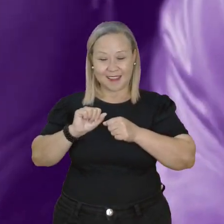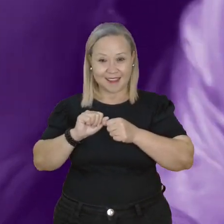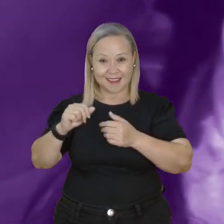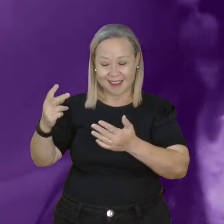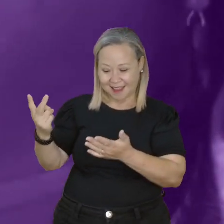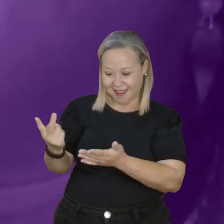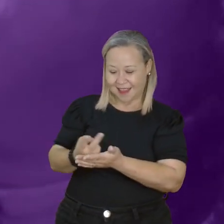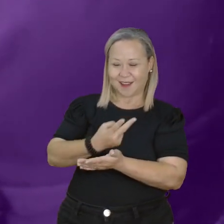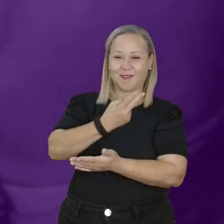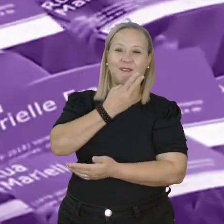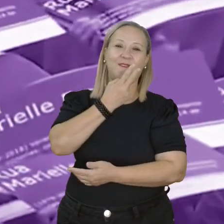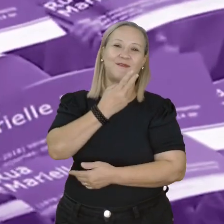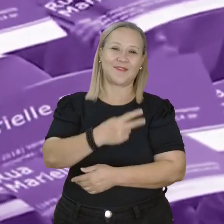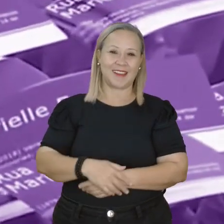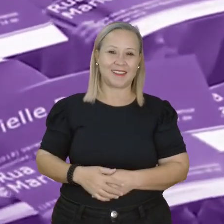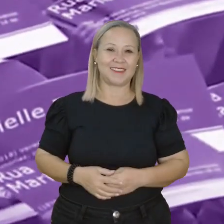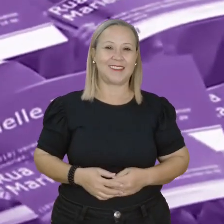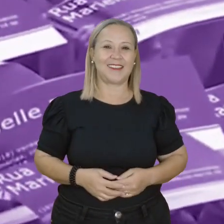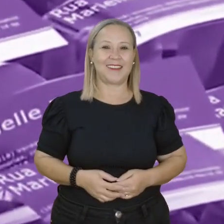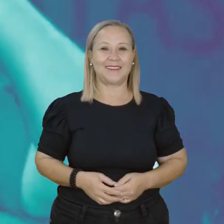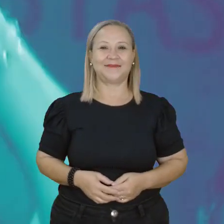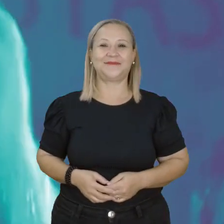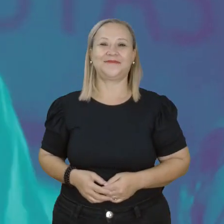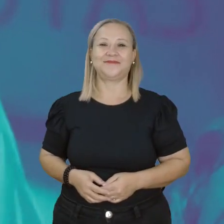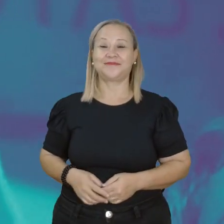acontecer